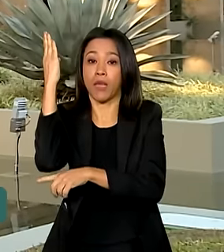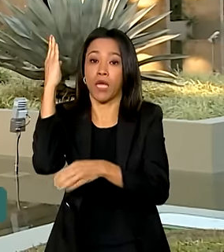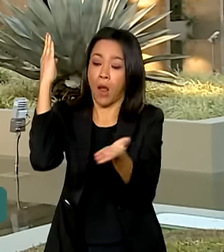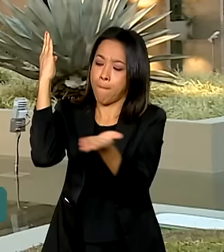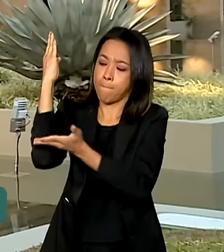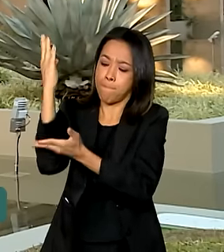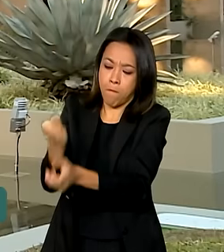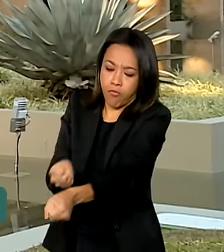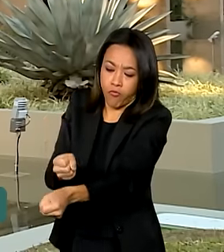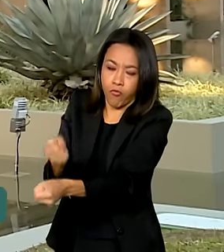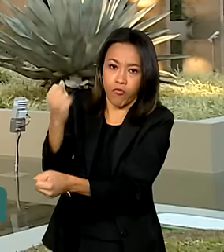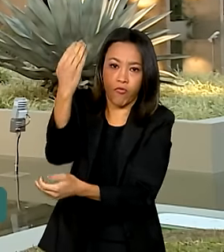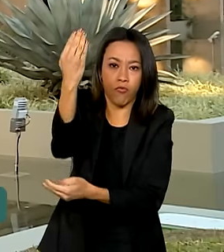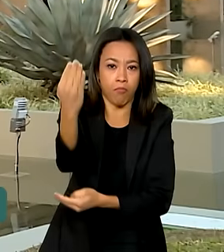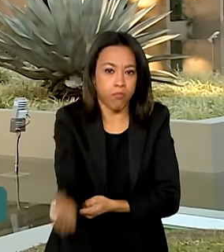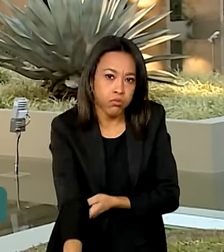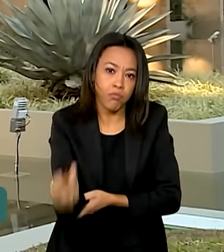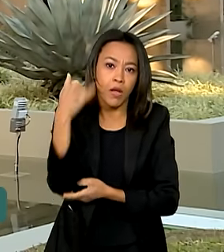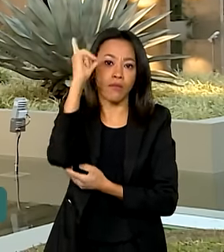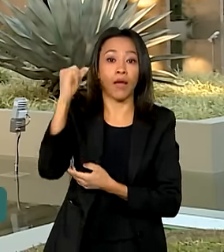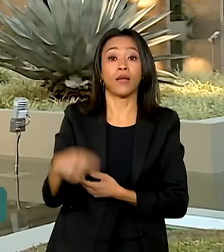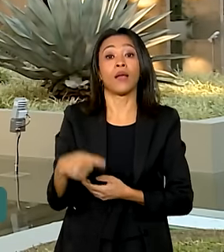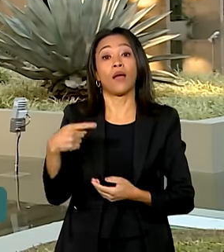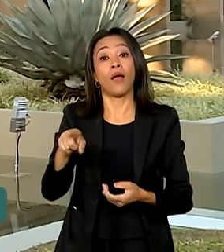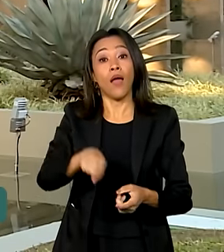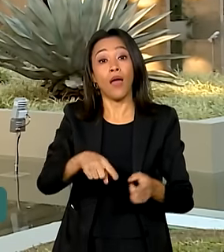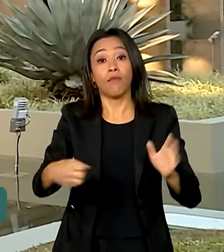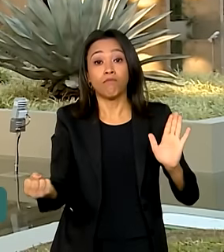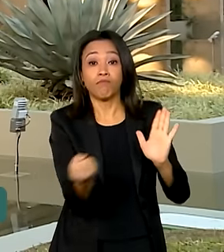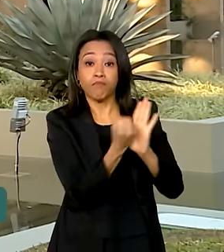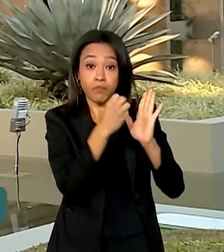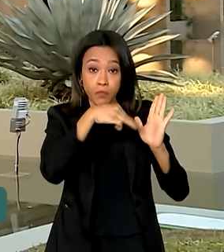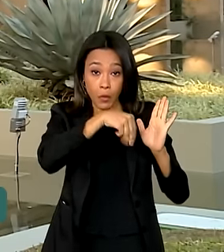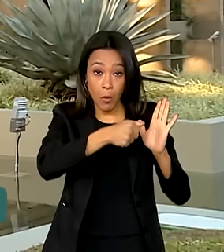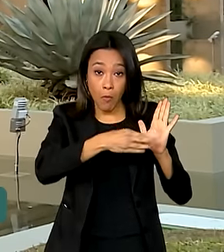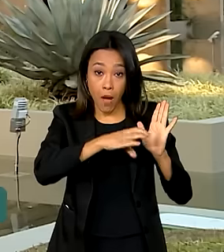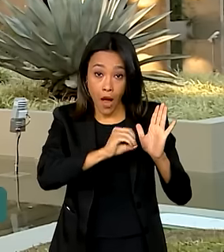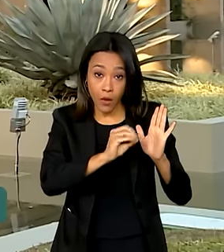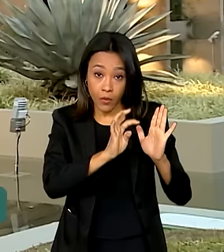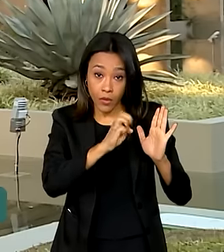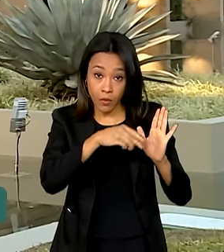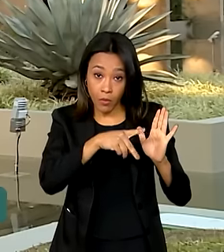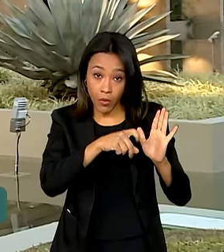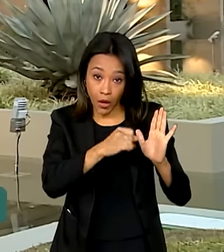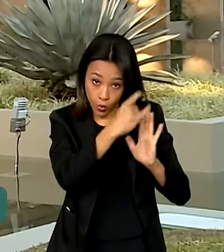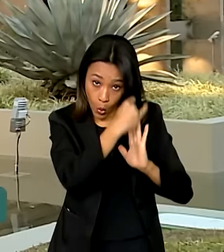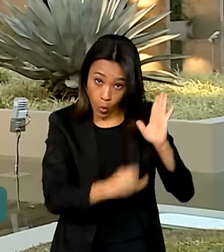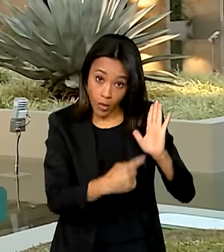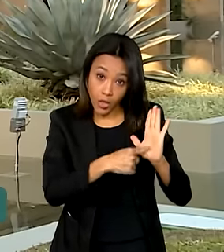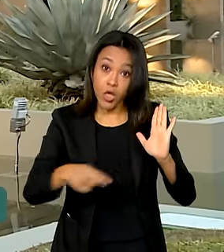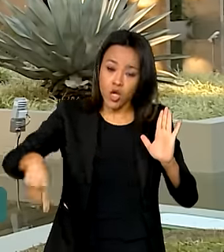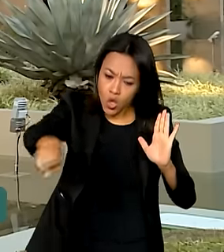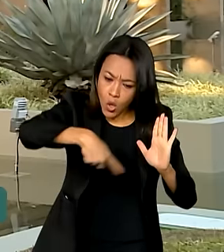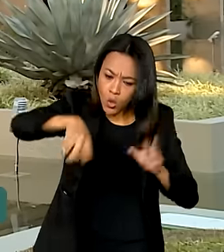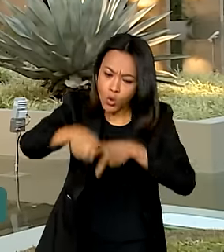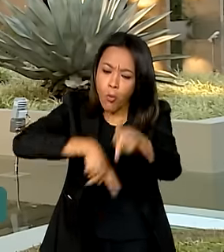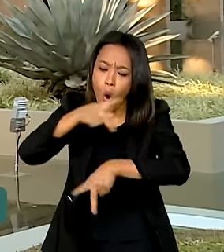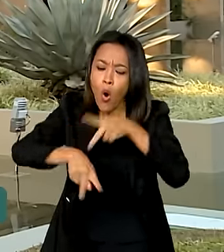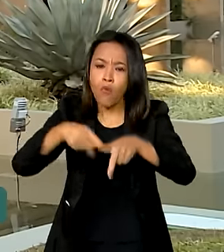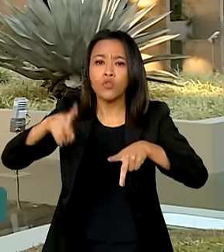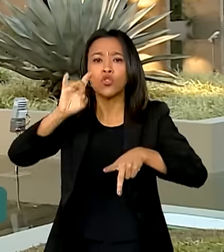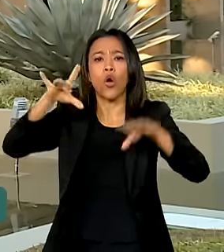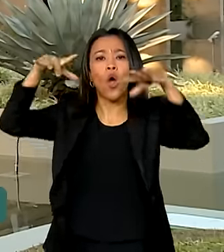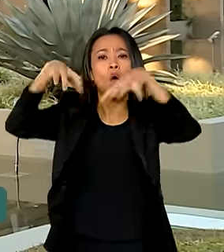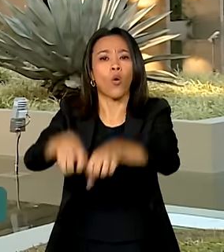de casos do Marco Temporal das Terras Indígenas, que defende que os povos indígenas têm direito de ocupar apenas as terras que